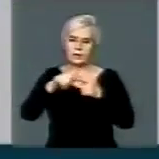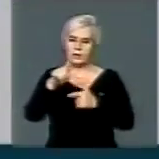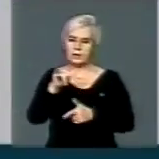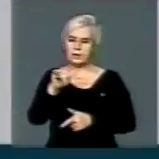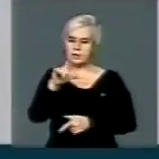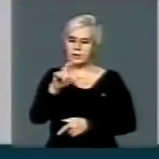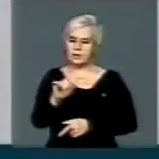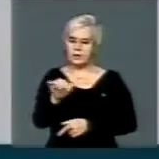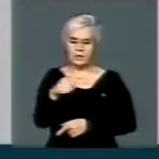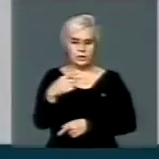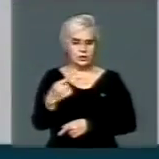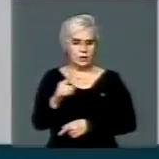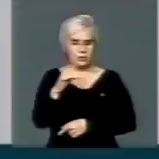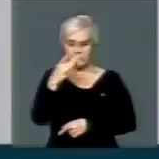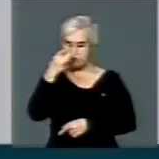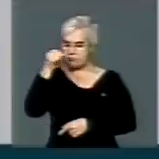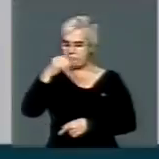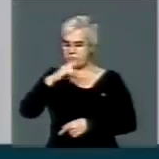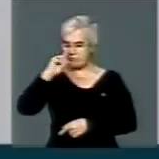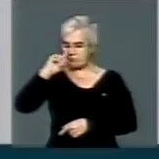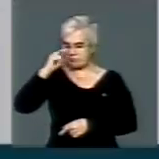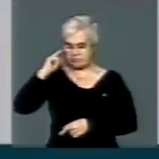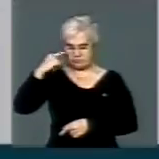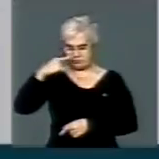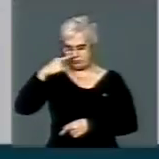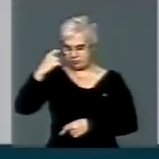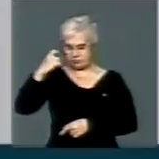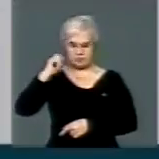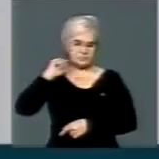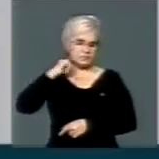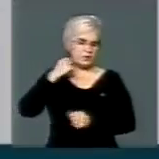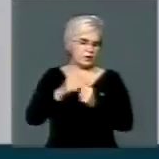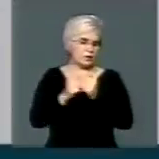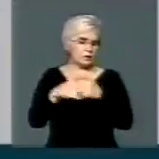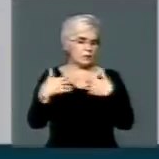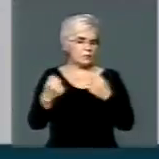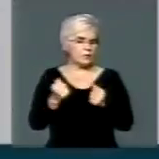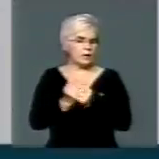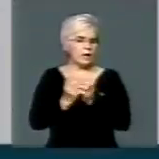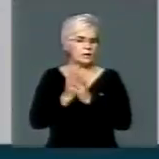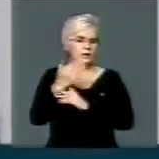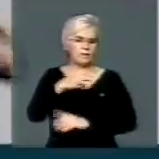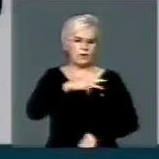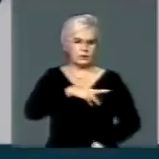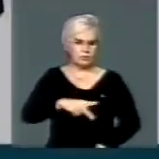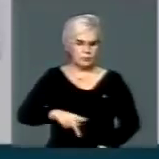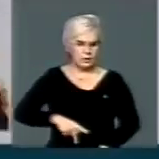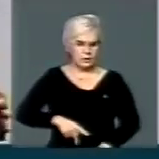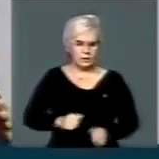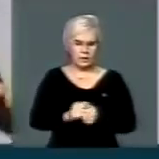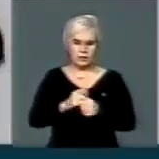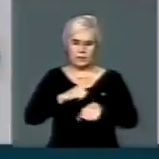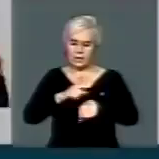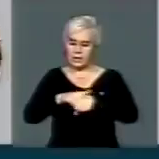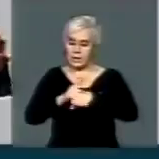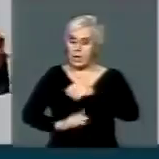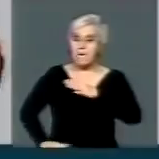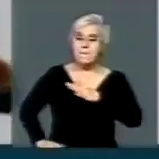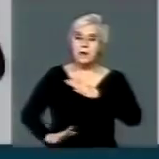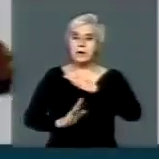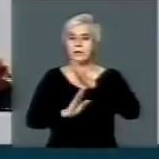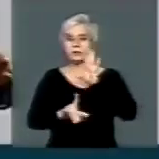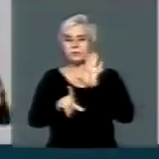na forma de um ajustamento de conduta com o Ministério Público. Tem que se dar no marco da